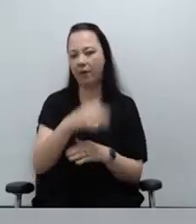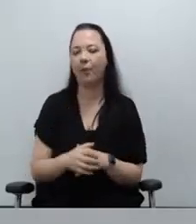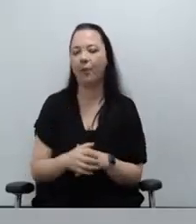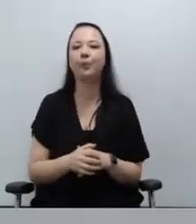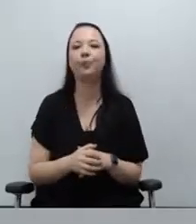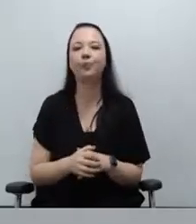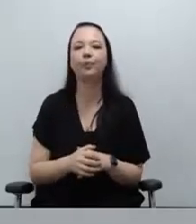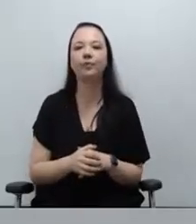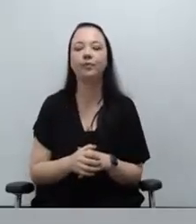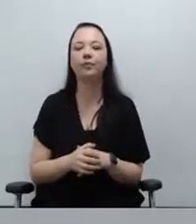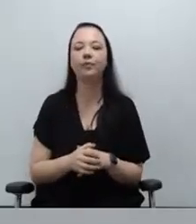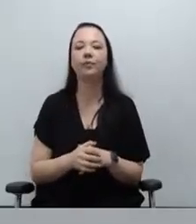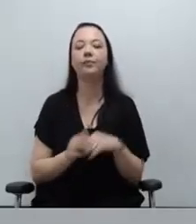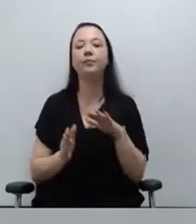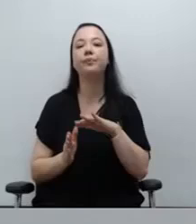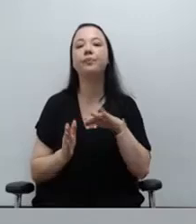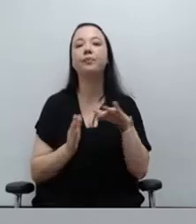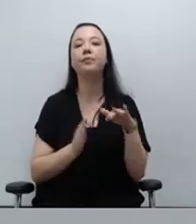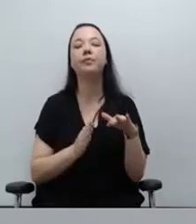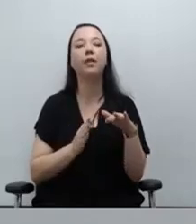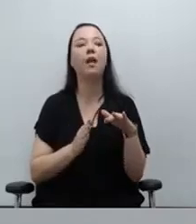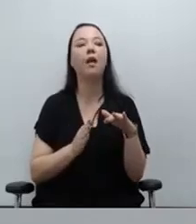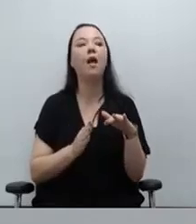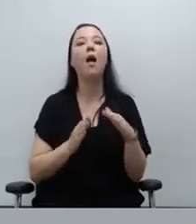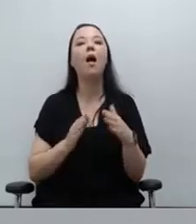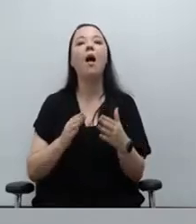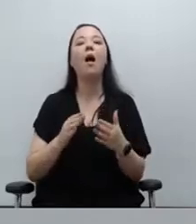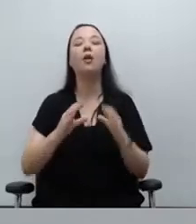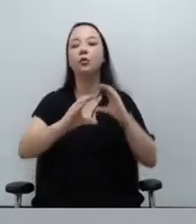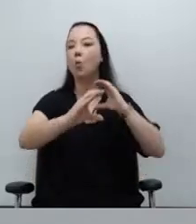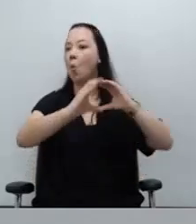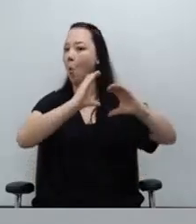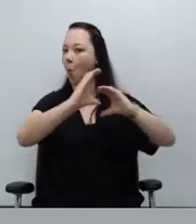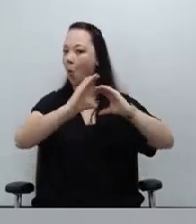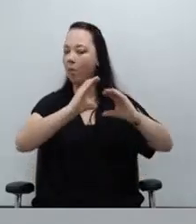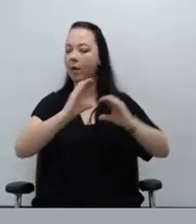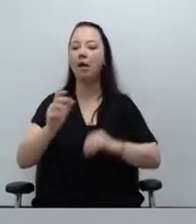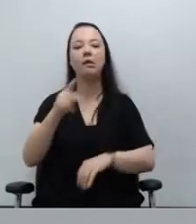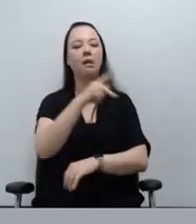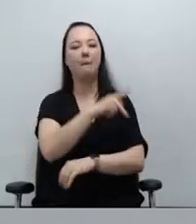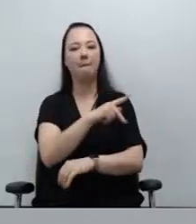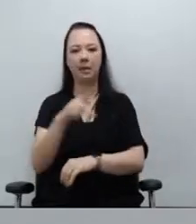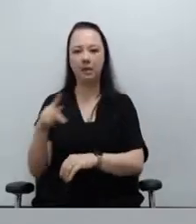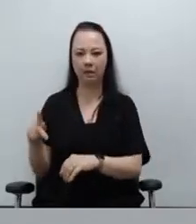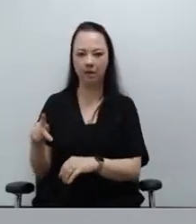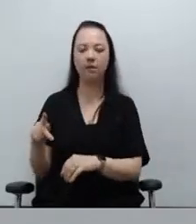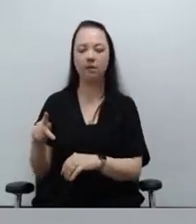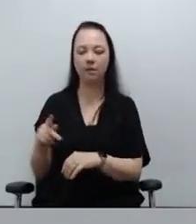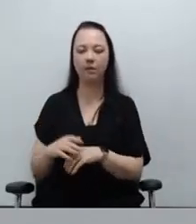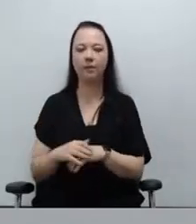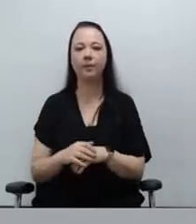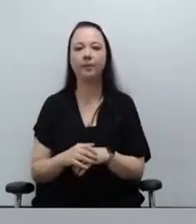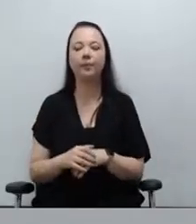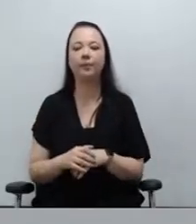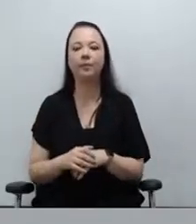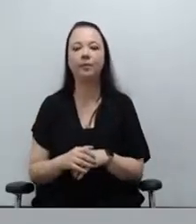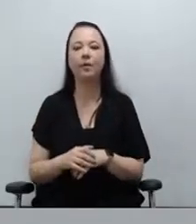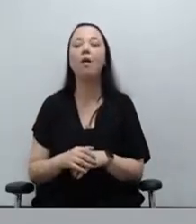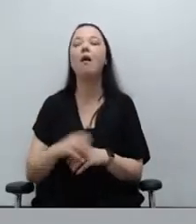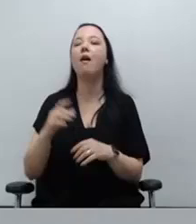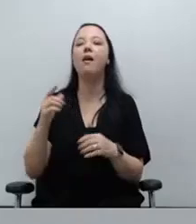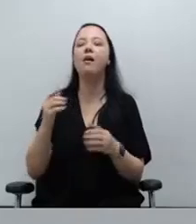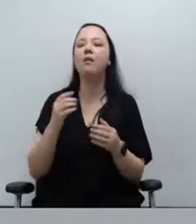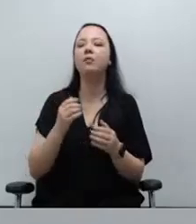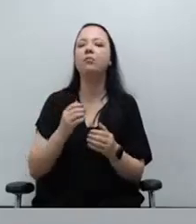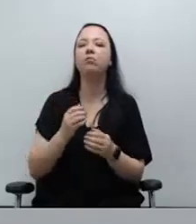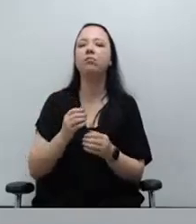Com relação às comunicações da presidência, como nós temos feito em todas as sessões, fazendo um pouco das comunicações